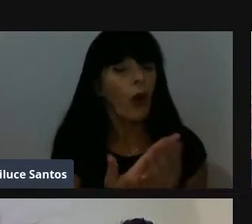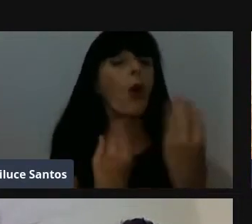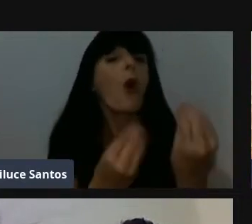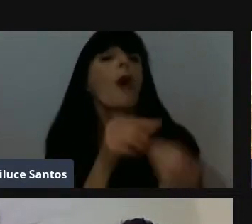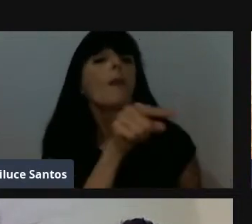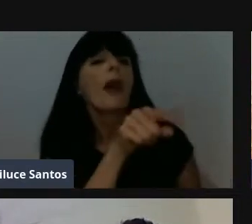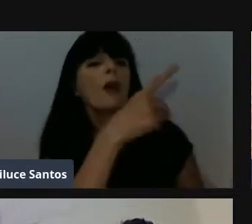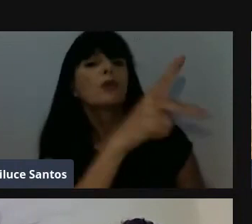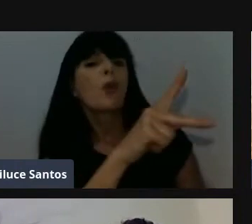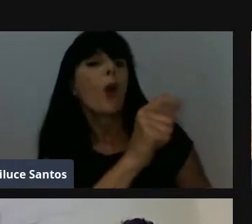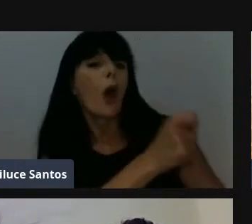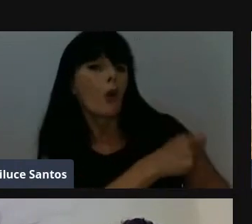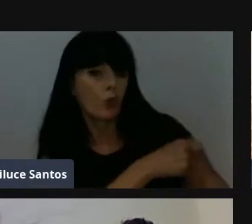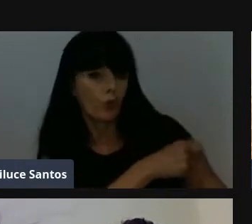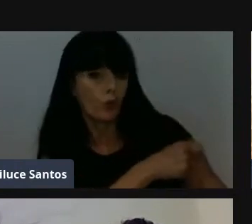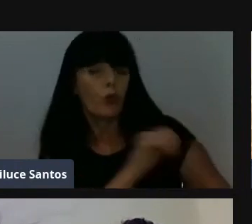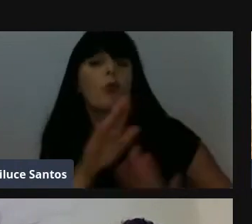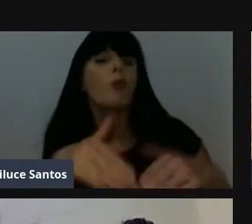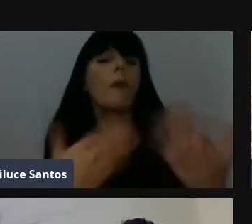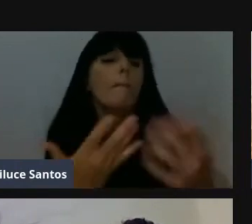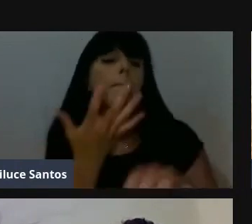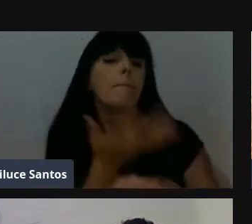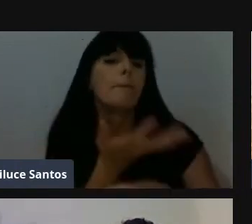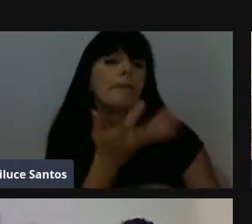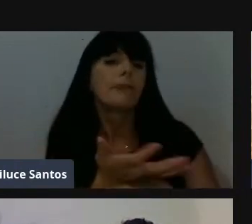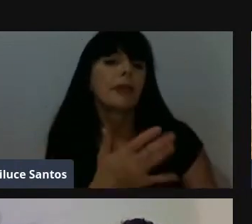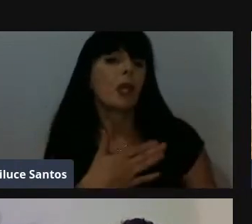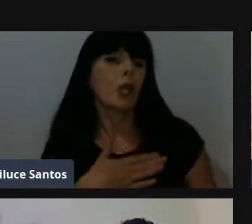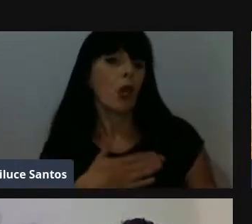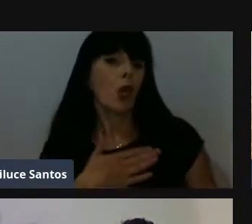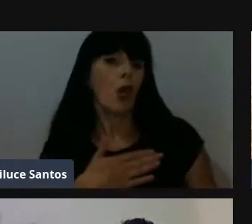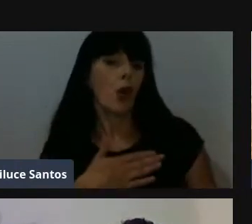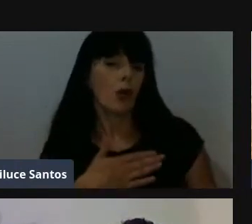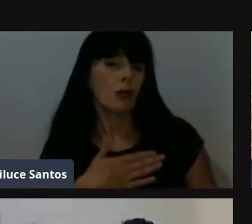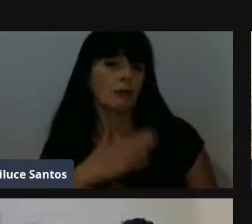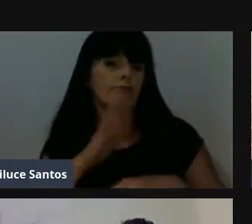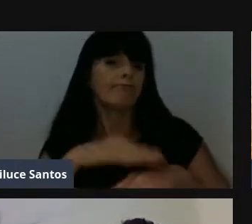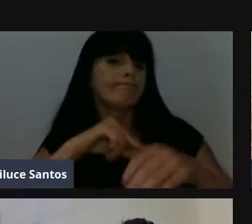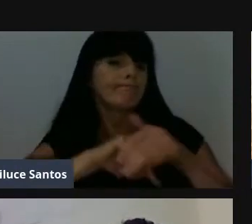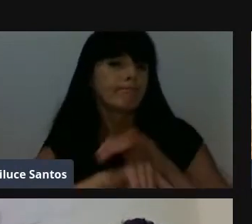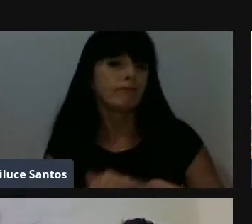tem mais habilidade, tem mais conhecimento, né? Para o primeiro emprego também é muito importante